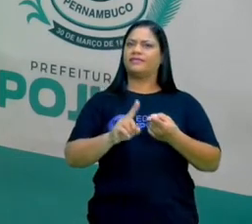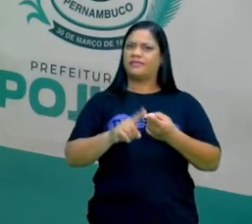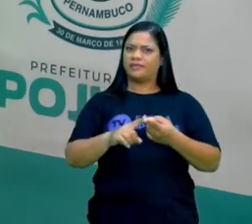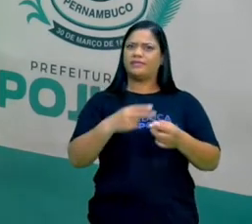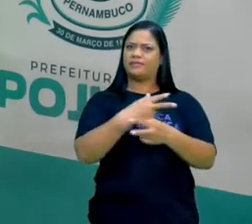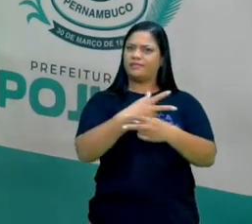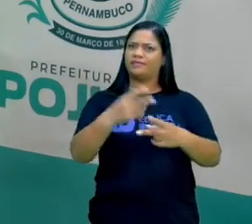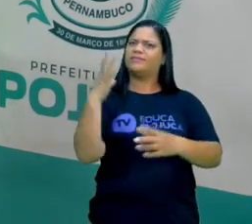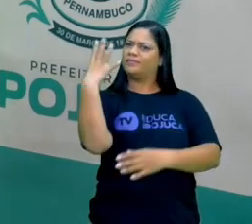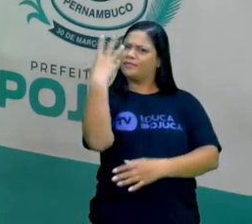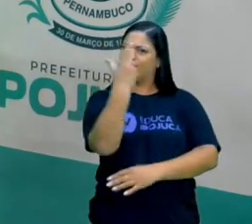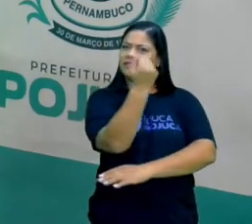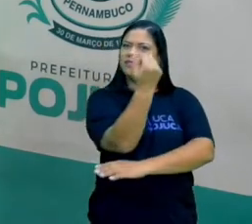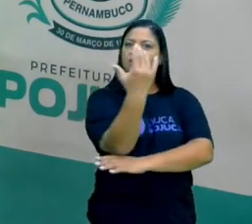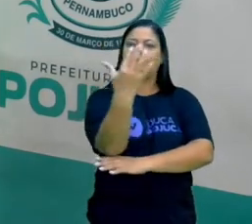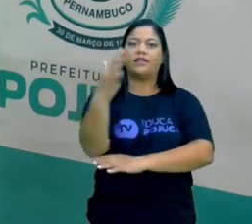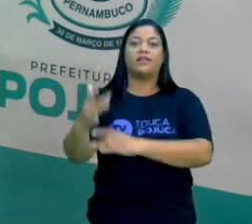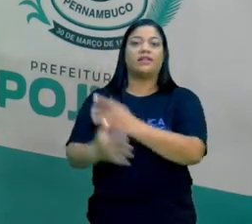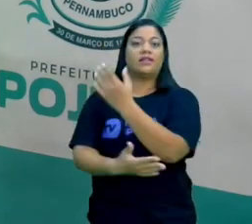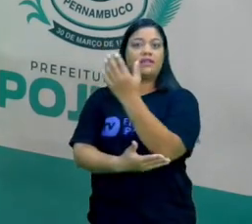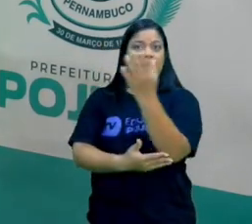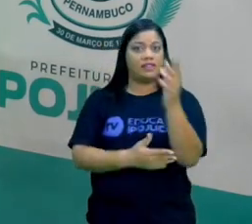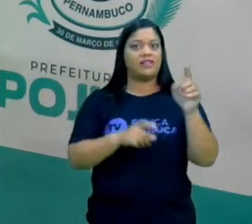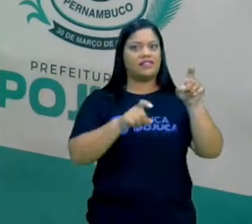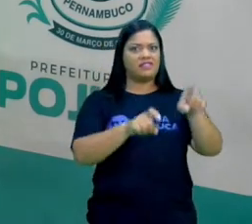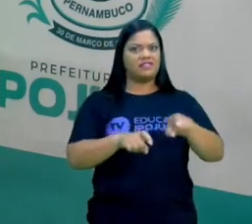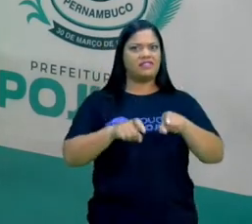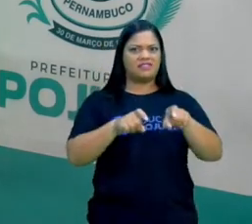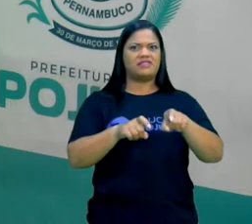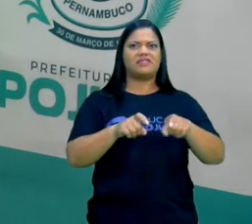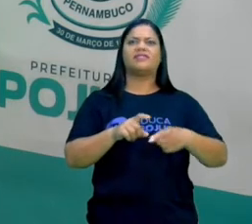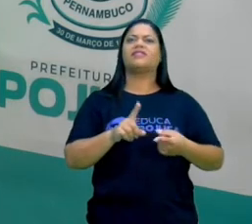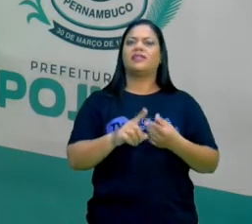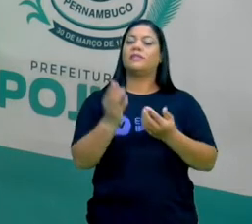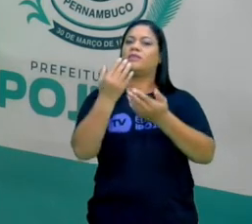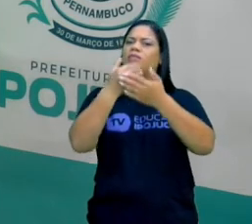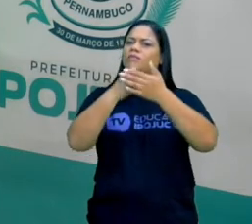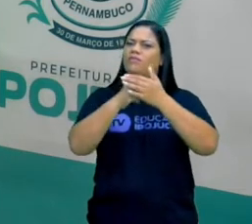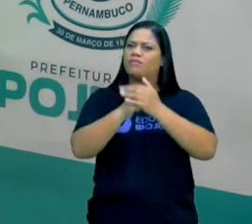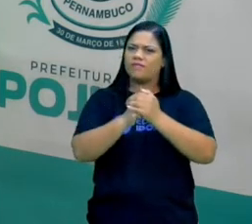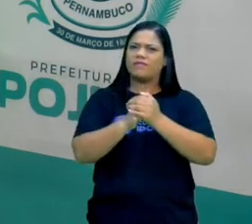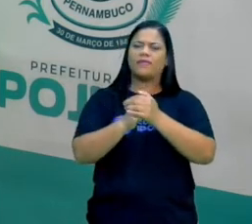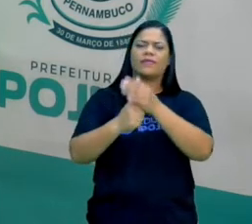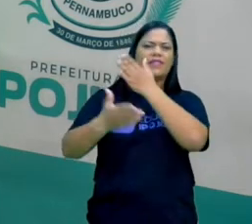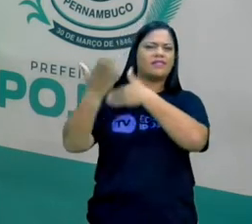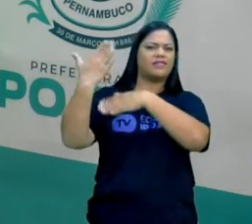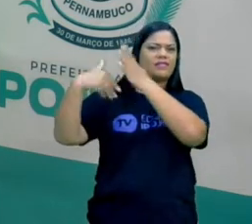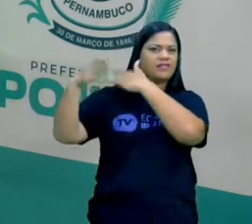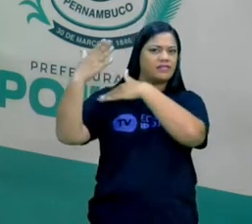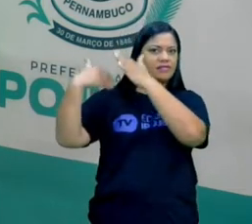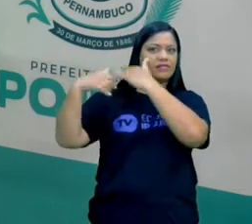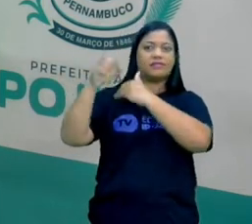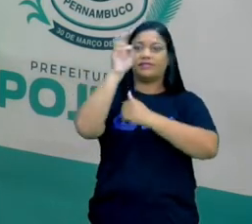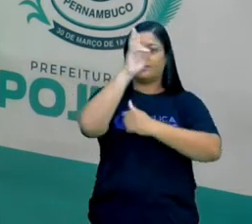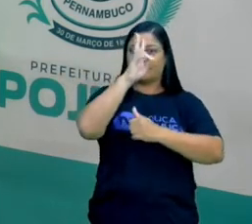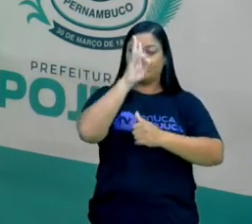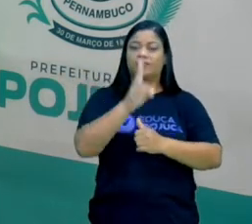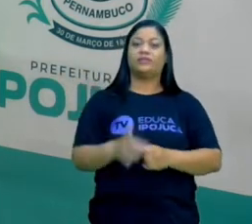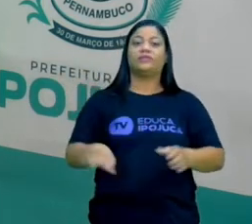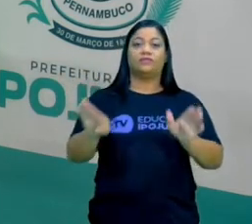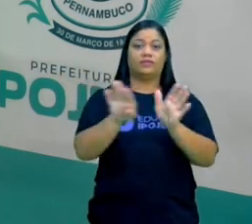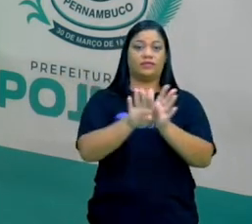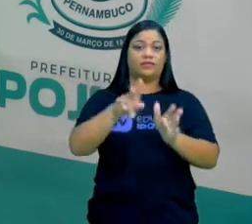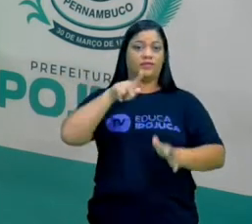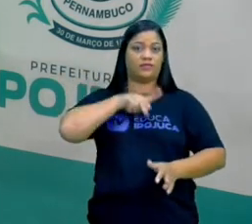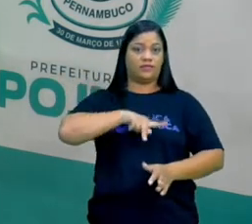naturais. Gaipió, ele também guarda ainda muita história da época da colonização, onde os portugueses